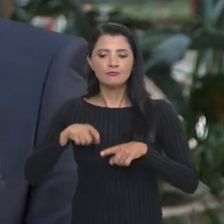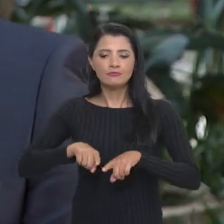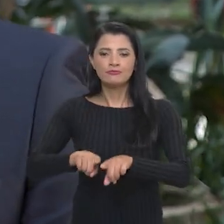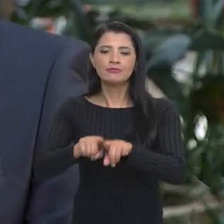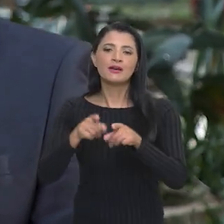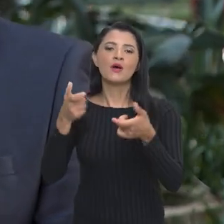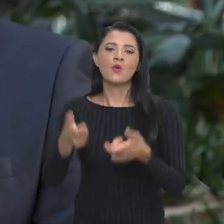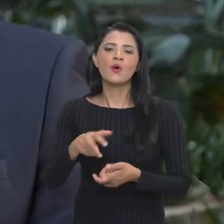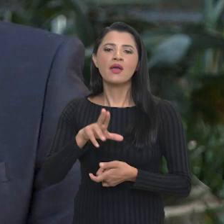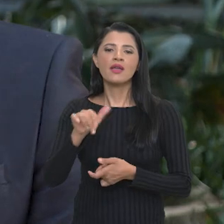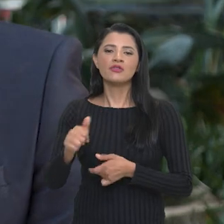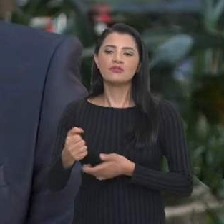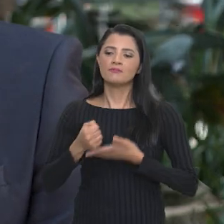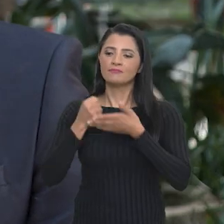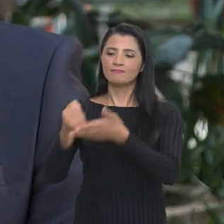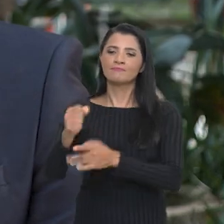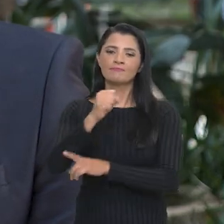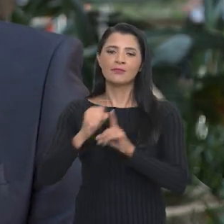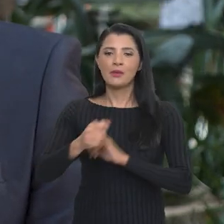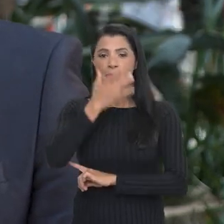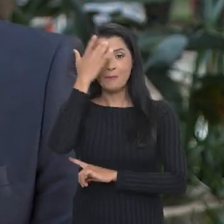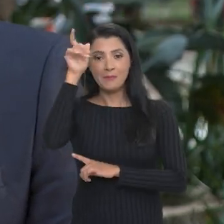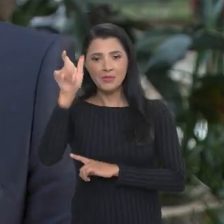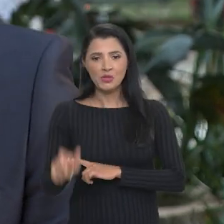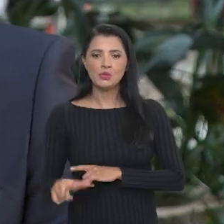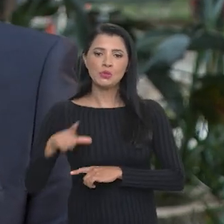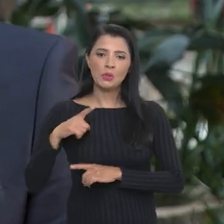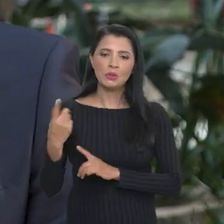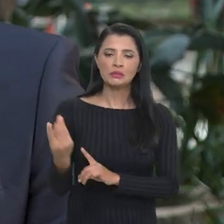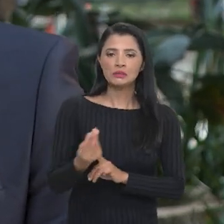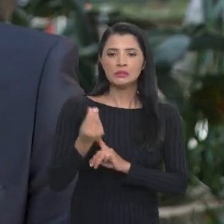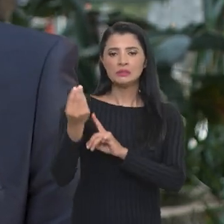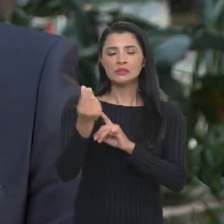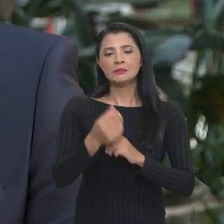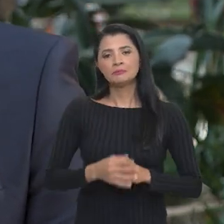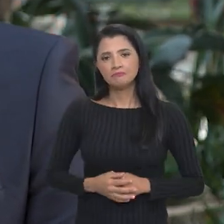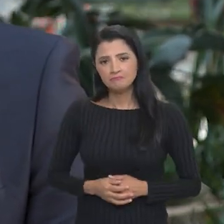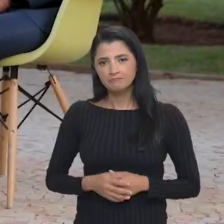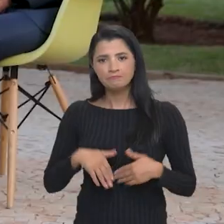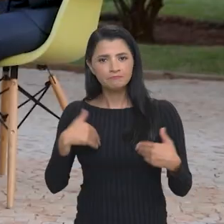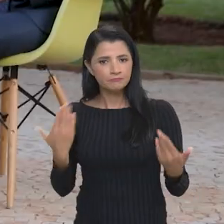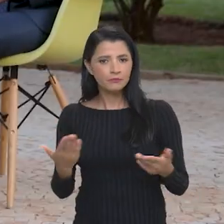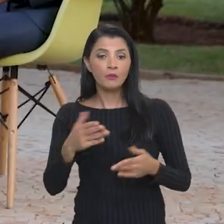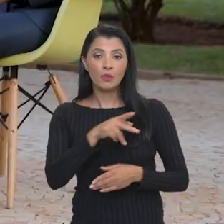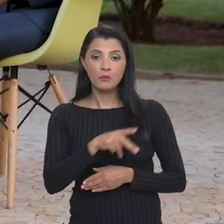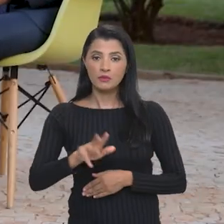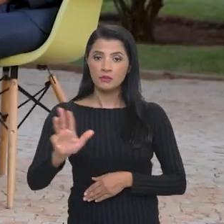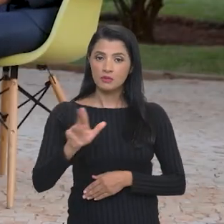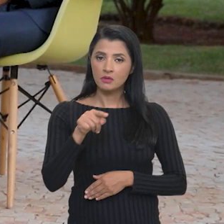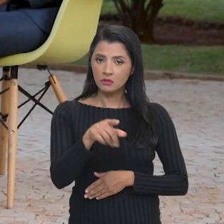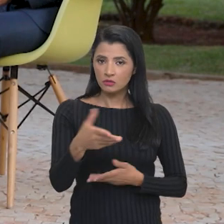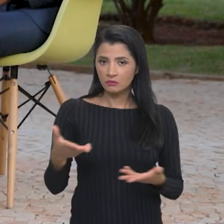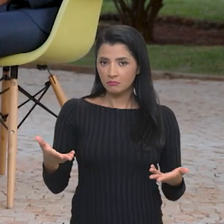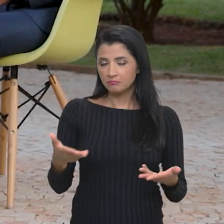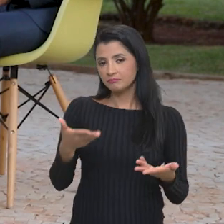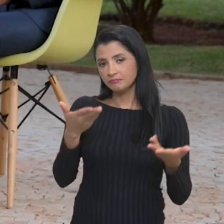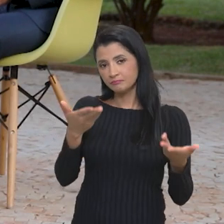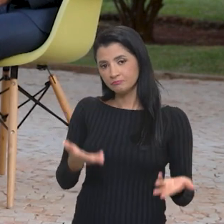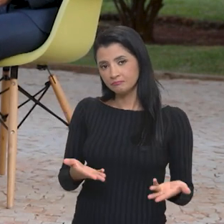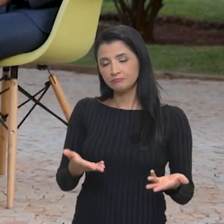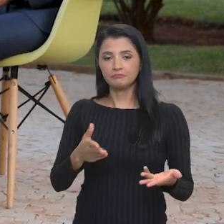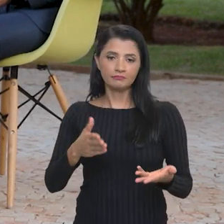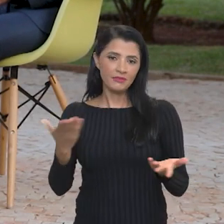simultânea à rede de assistência social às pessoas que vivem em situação de vulnerabilidade. Então, o o presidente Lula nos determinou